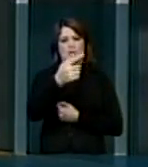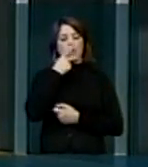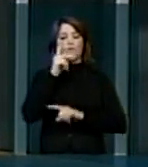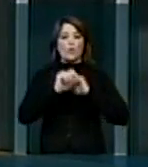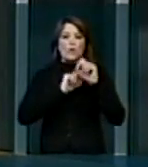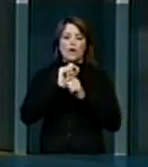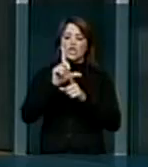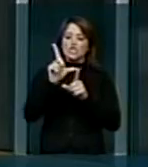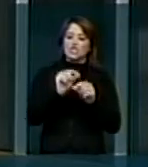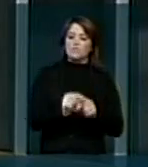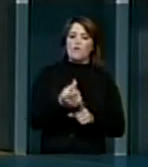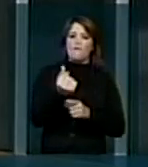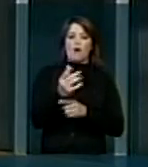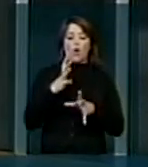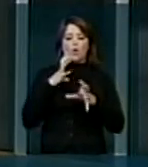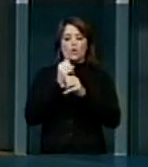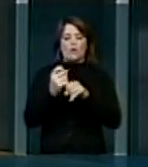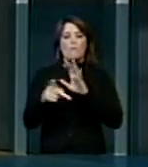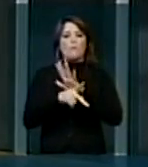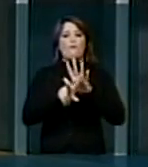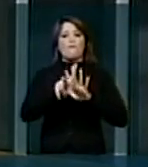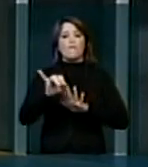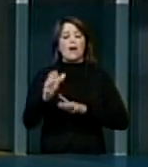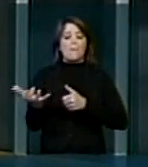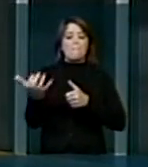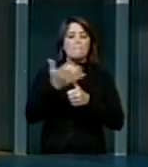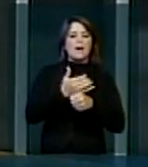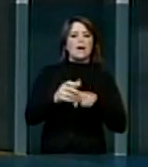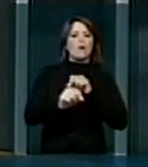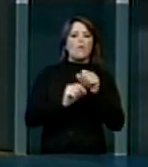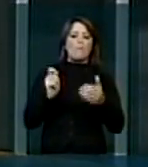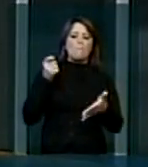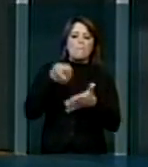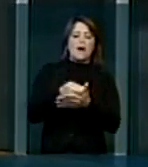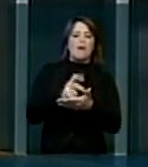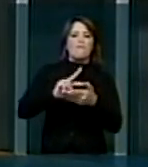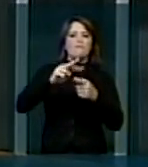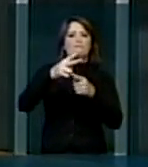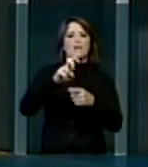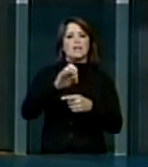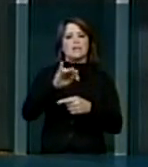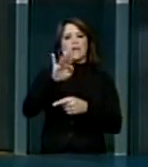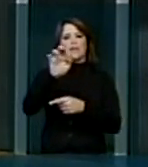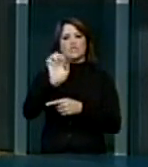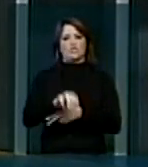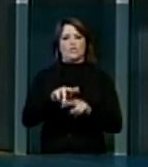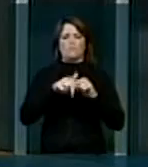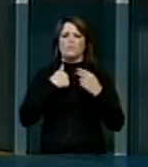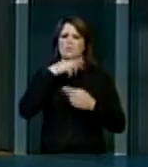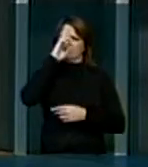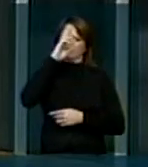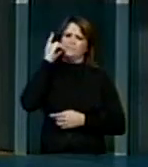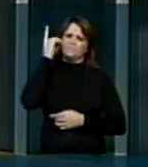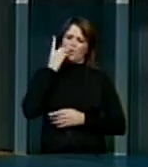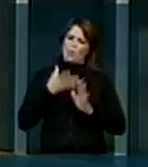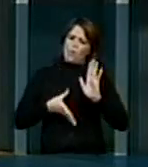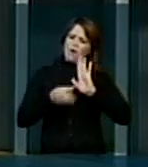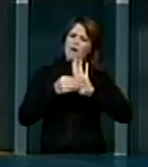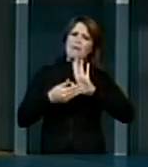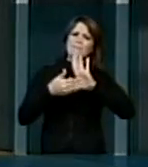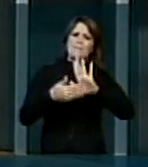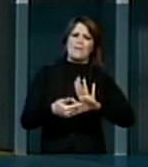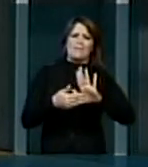do valor global da numeração, a diferença salarial será ressarcido por meio de pagamento e vantagem. Por isso, senhores deputados, já apresentei essa emenda